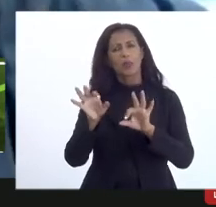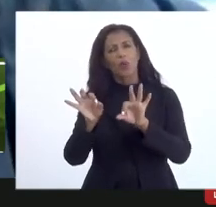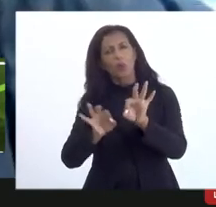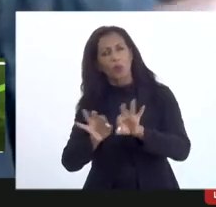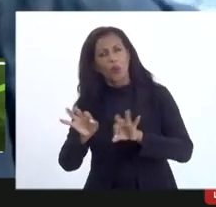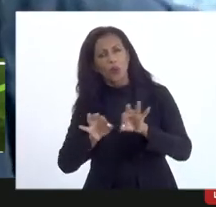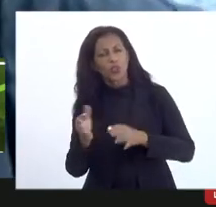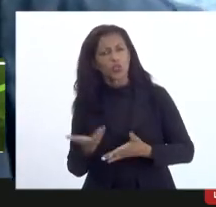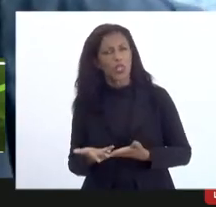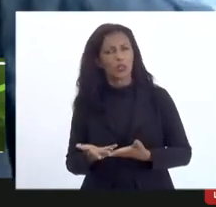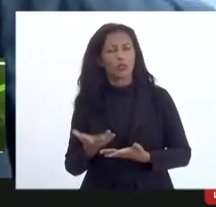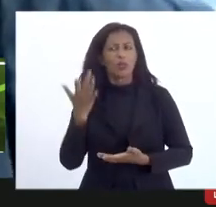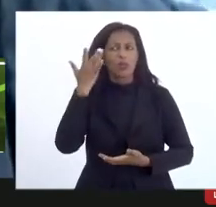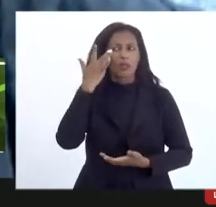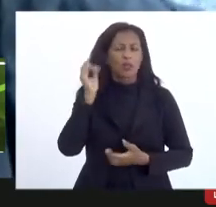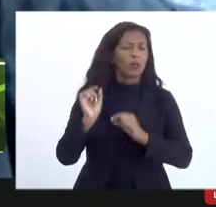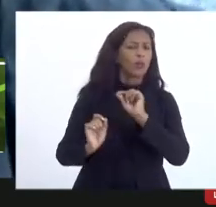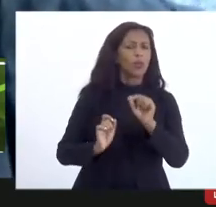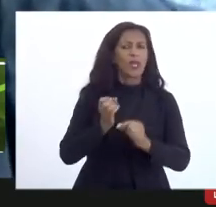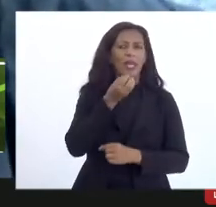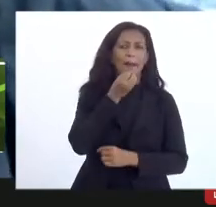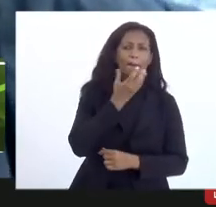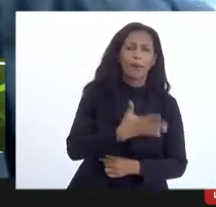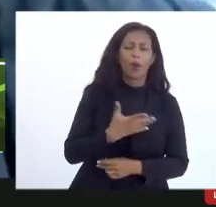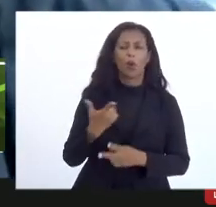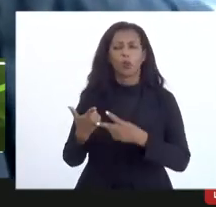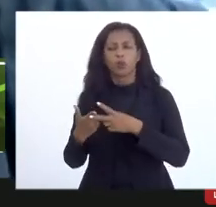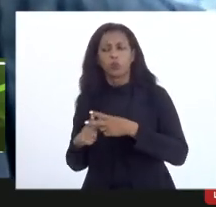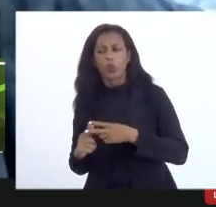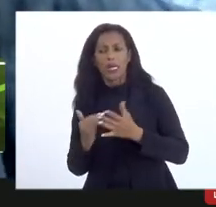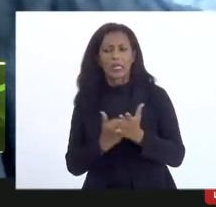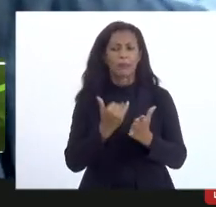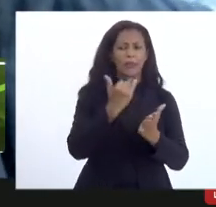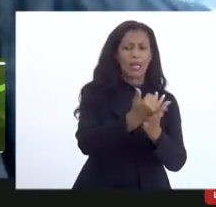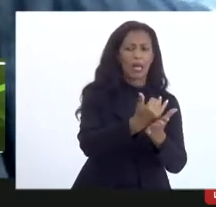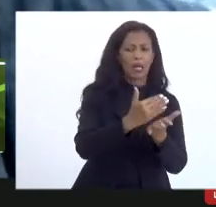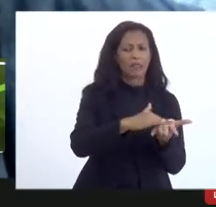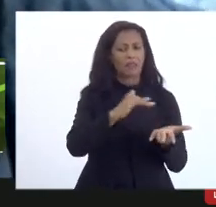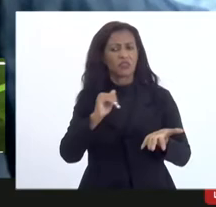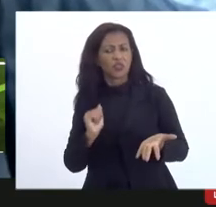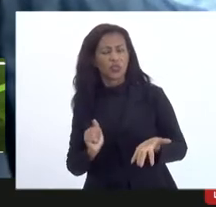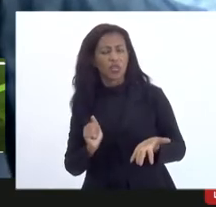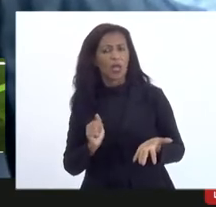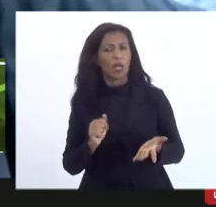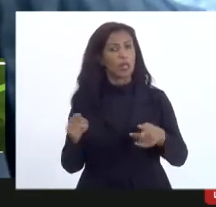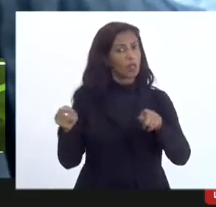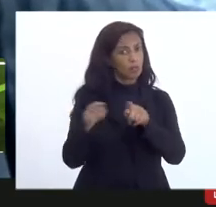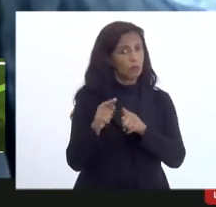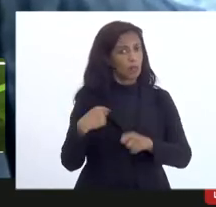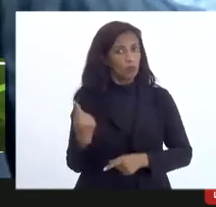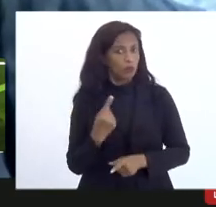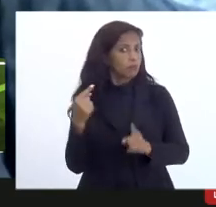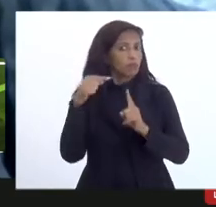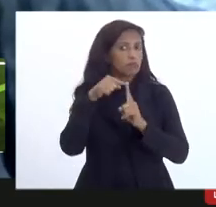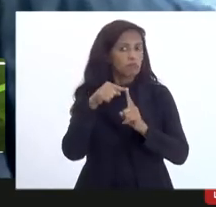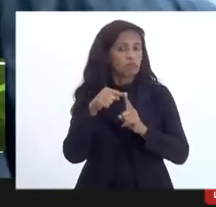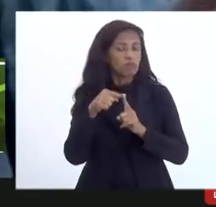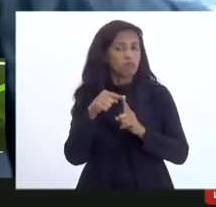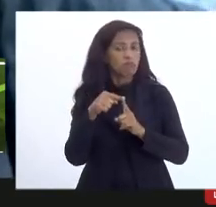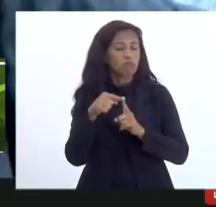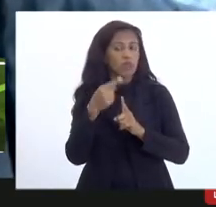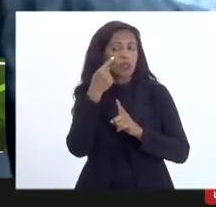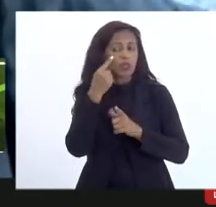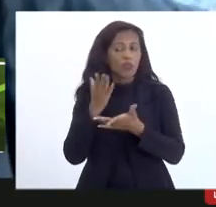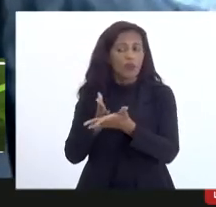de vocês vocês acham ele bom o que aperfeiçoar o que tirar o que acrescentar porque esse é também o nosso objetivo a gente